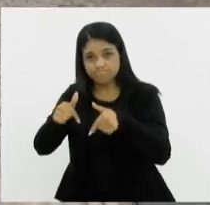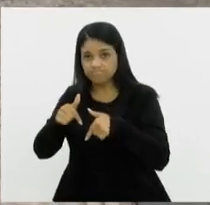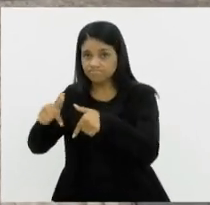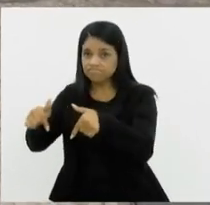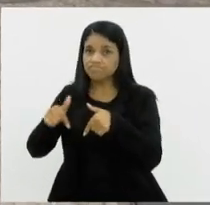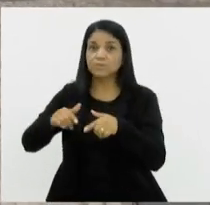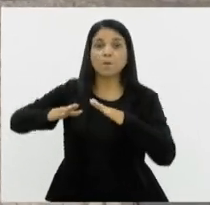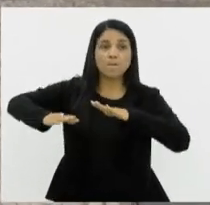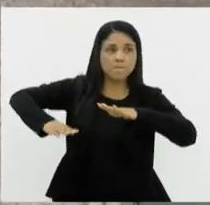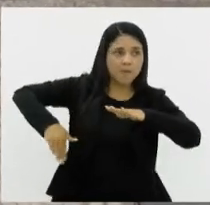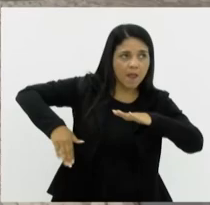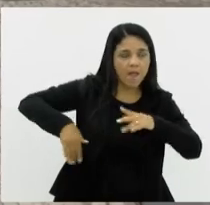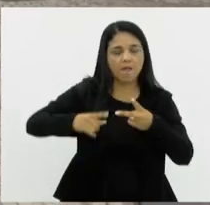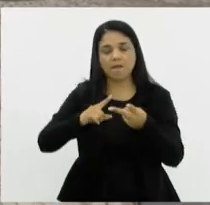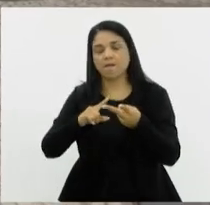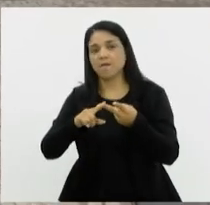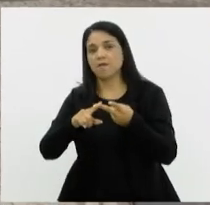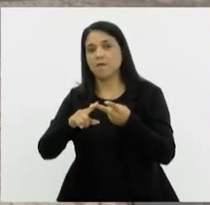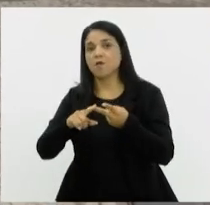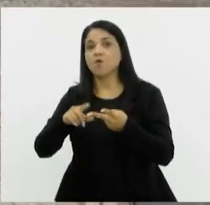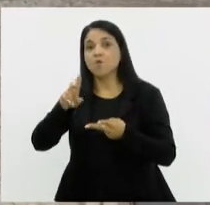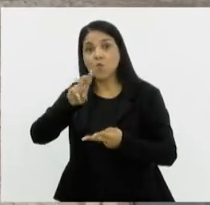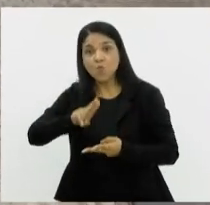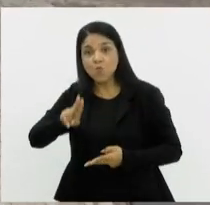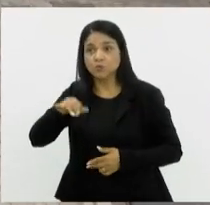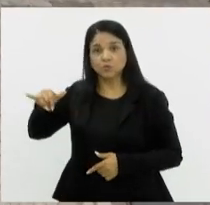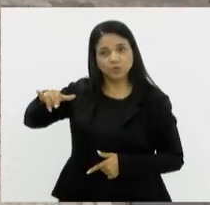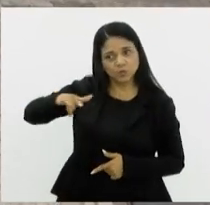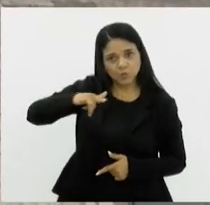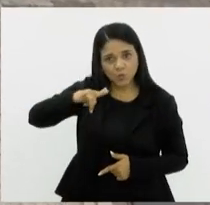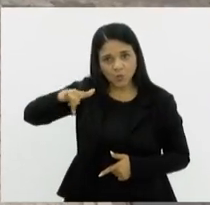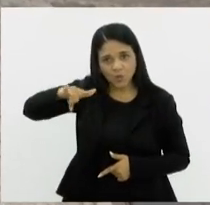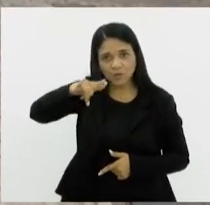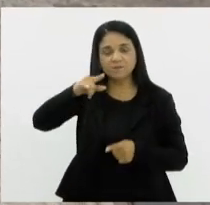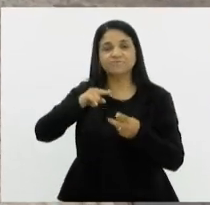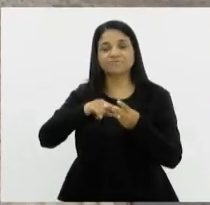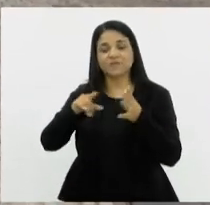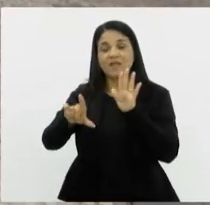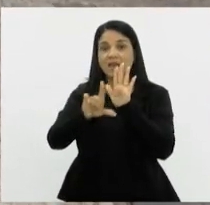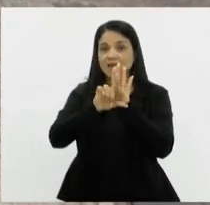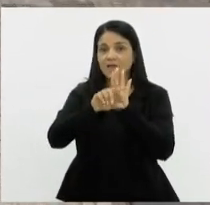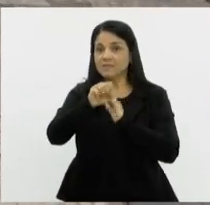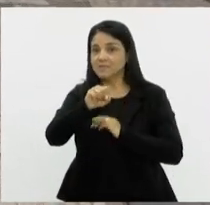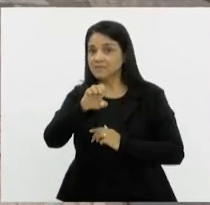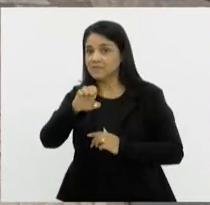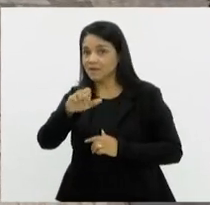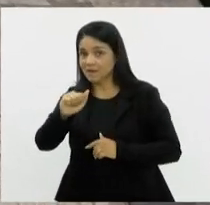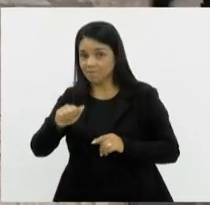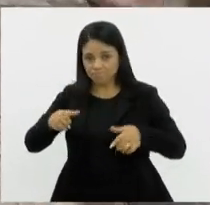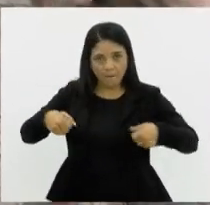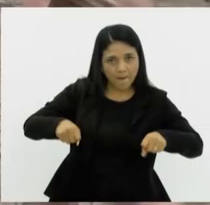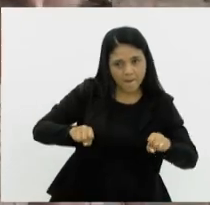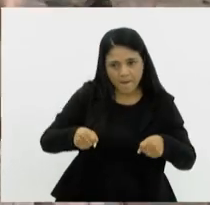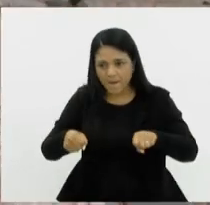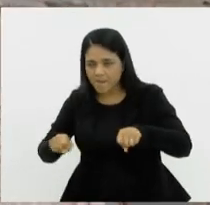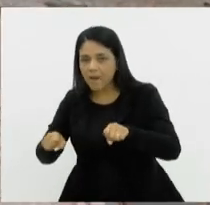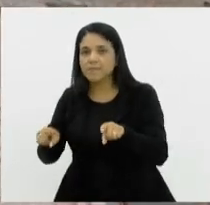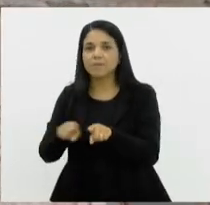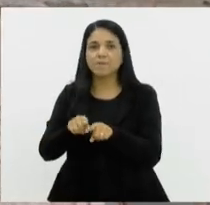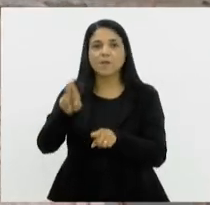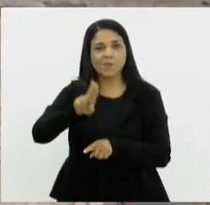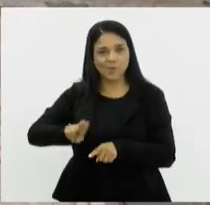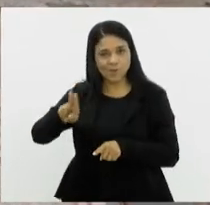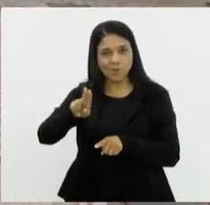Operação Praia, a gente tem, agora, o uso de drones, a gente tem Lei Seca Volante, a gente tenta, com os drones,